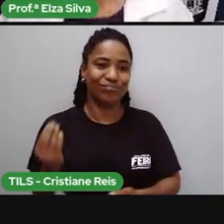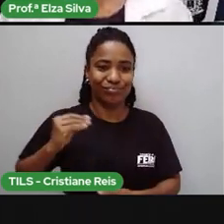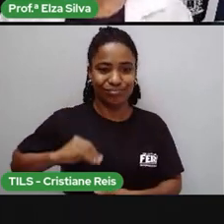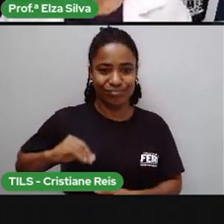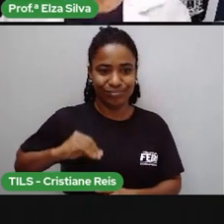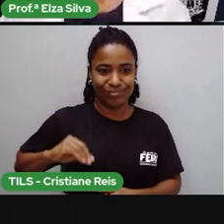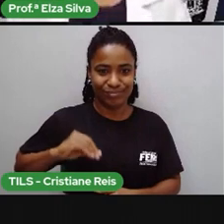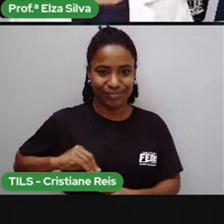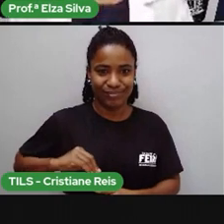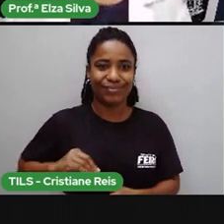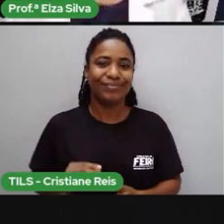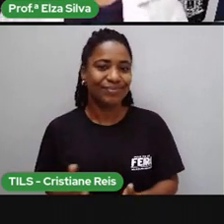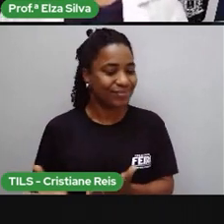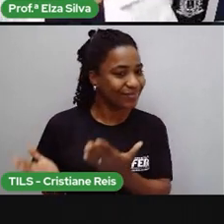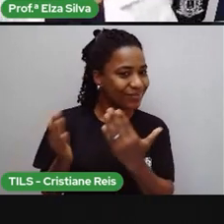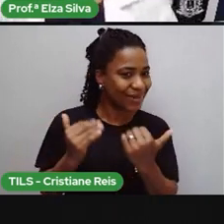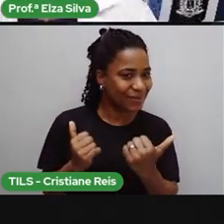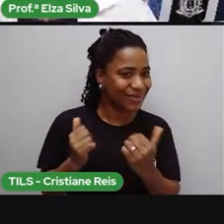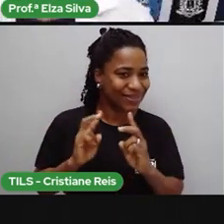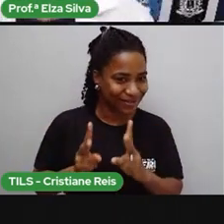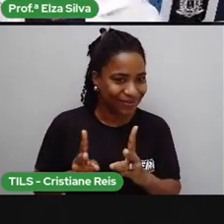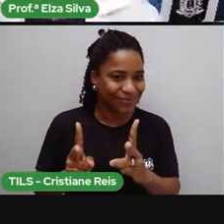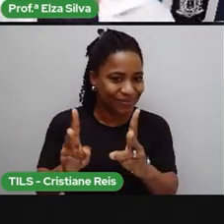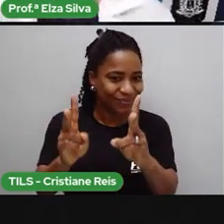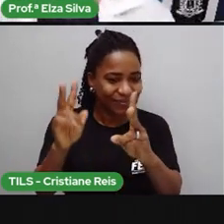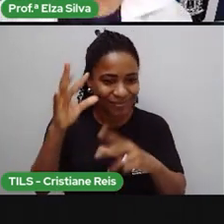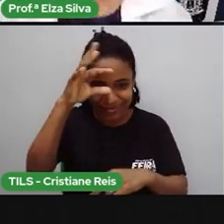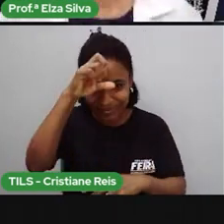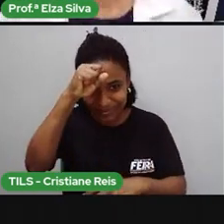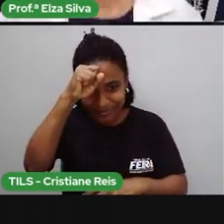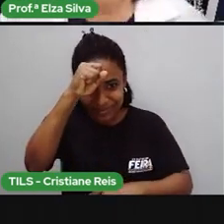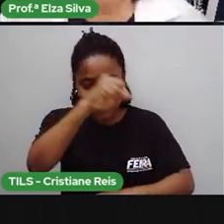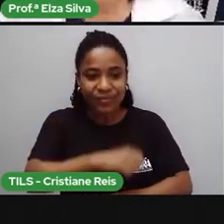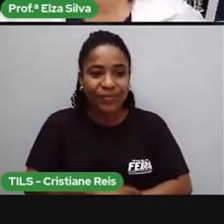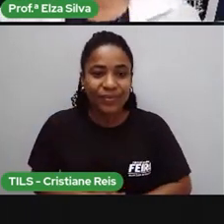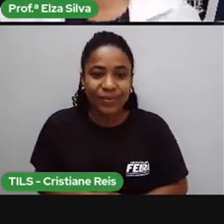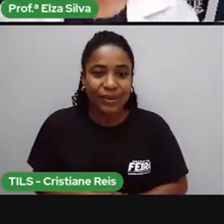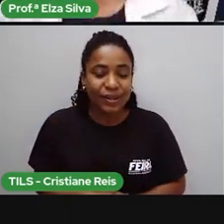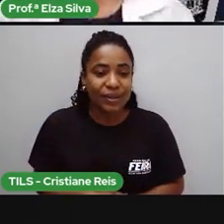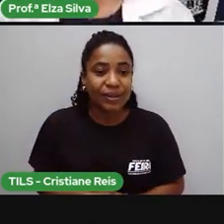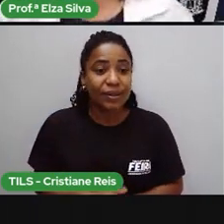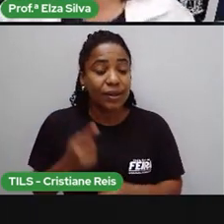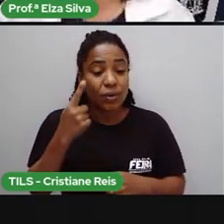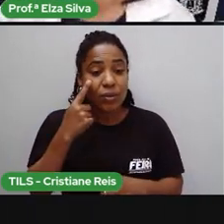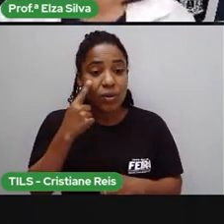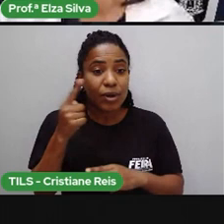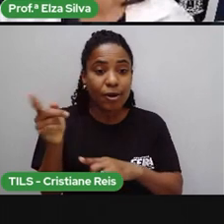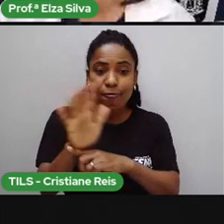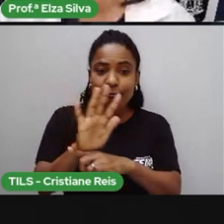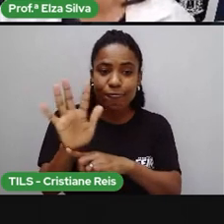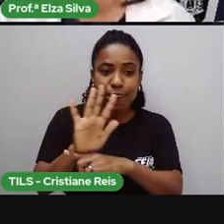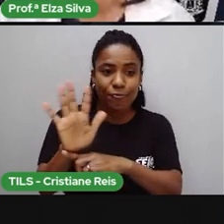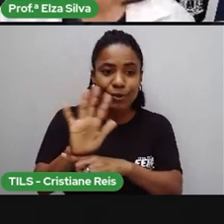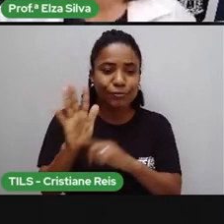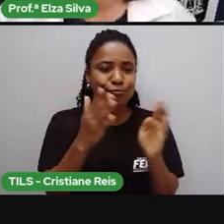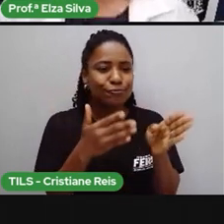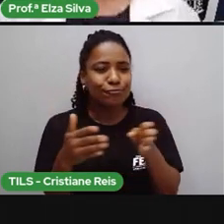Vamos juntos, né? Vamos seguir adiante. Nesse momento, vocês irão assistir a um vídeo.